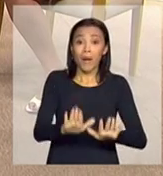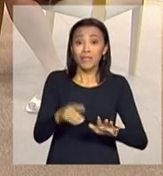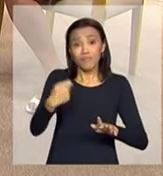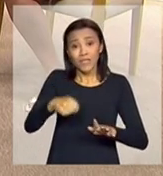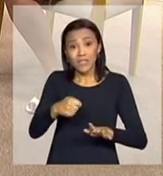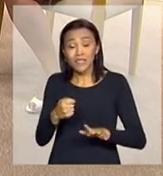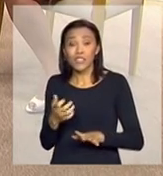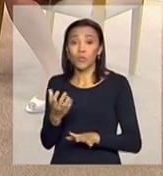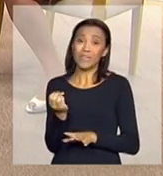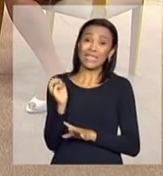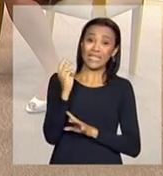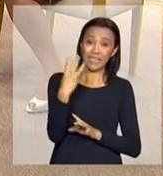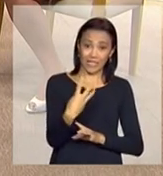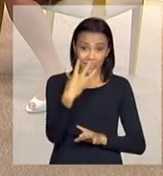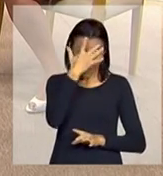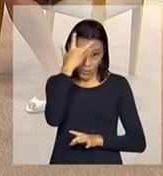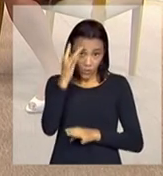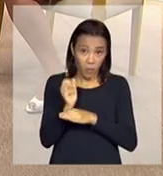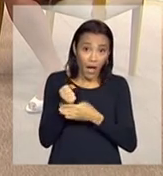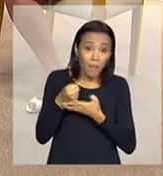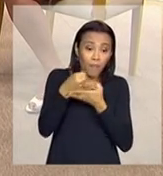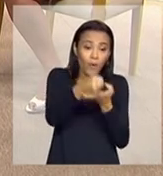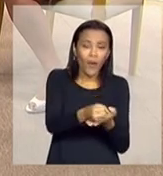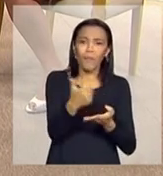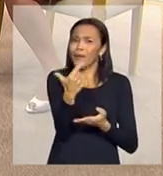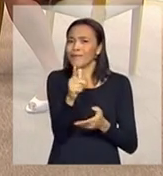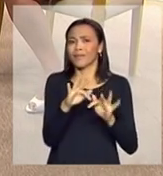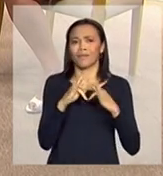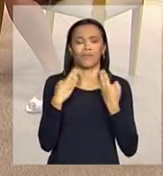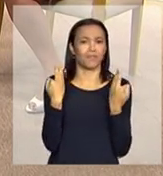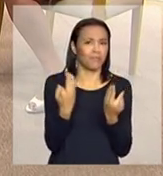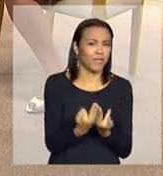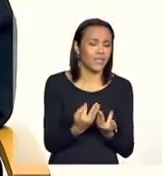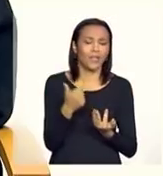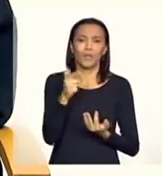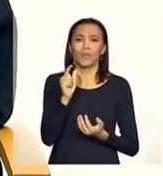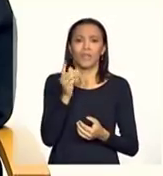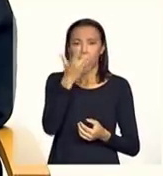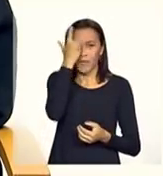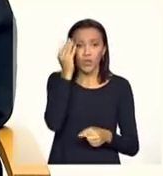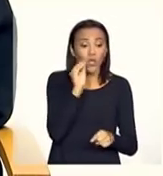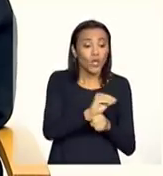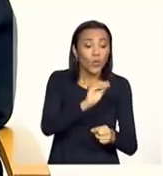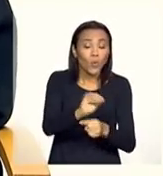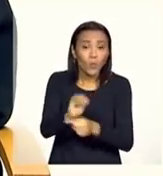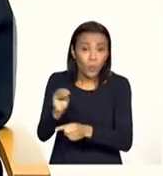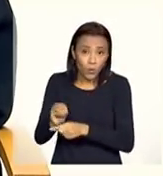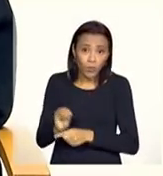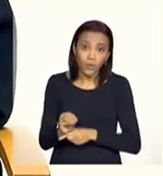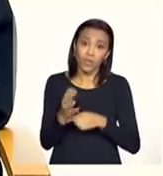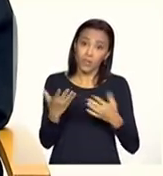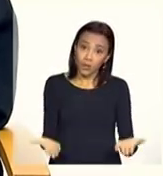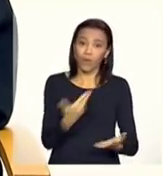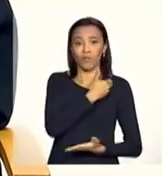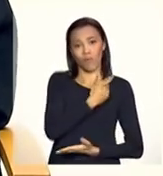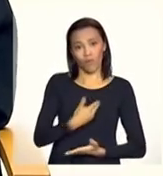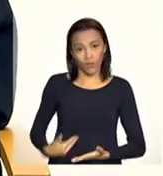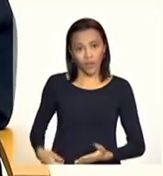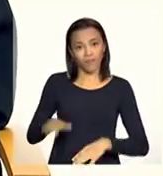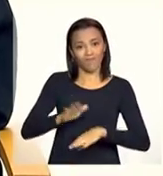pessoa para fazer isso. Por não ter família, por não ter um cuidador, por não ter quem o faça, o Estado, então,